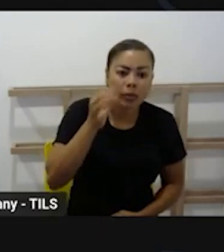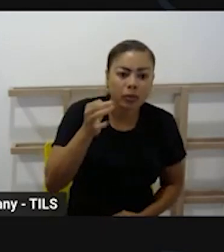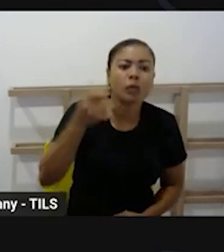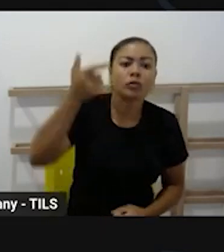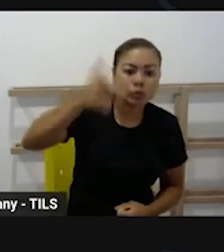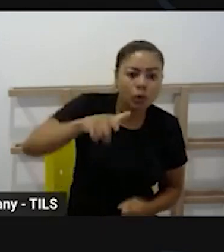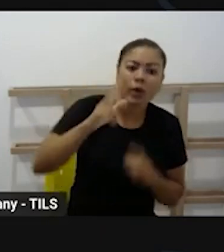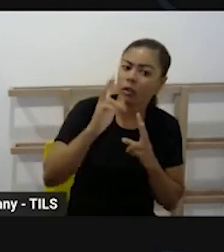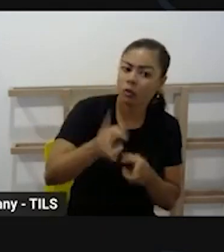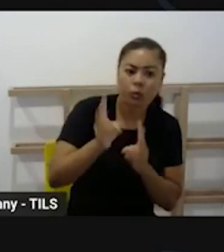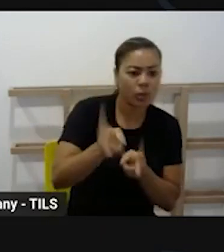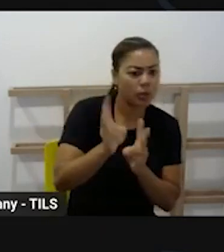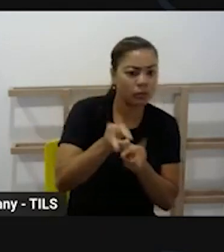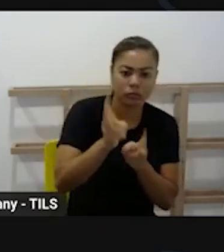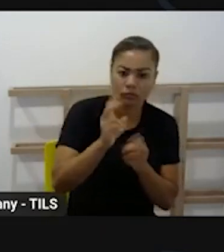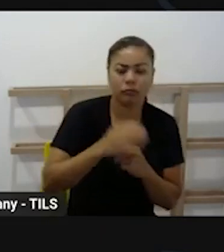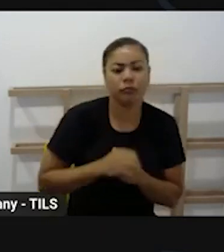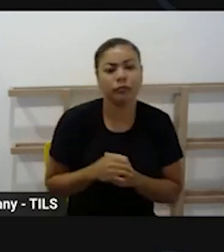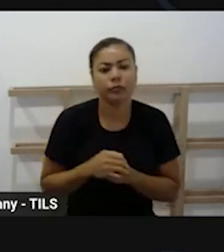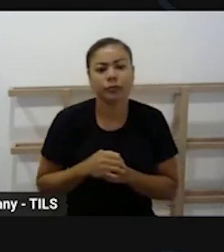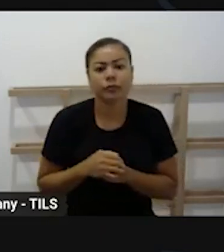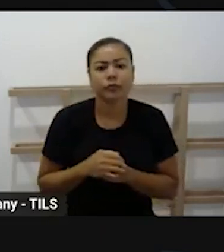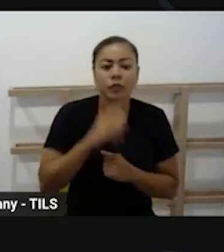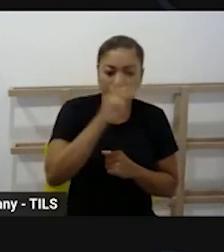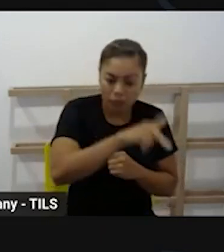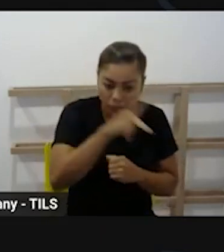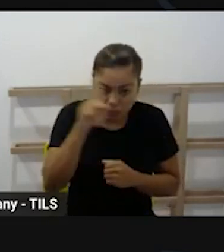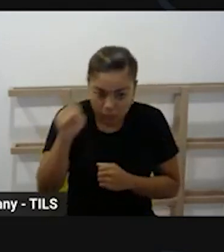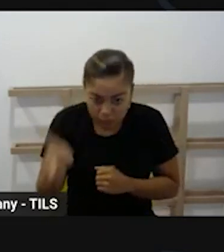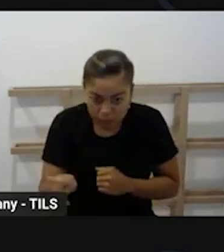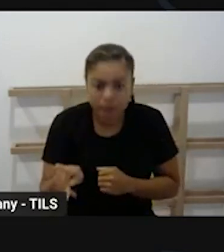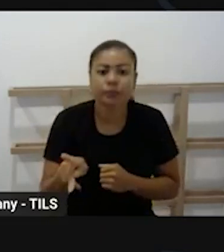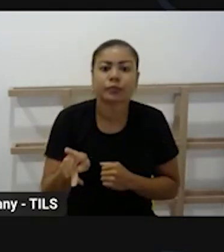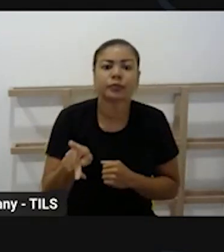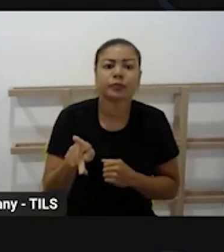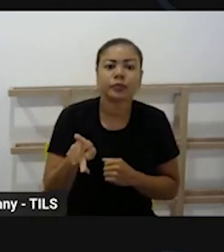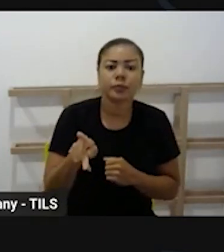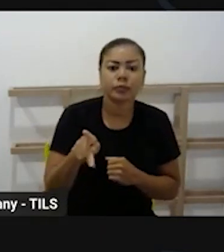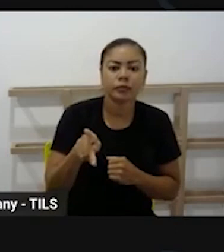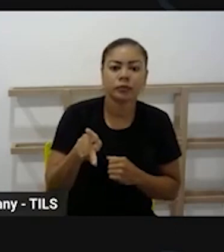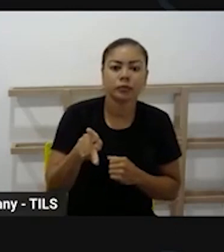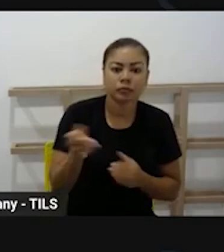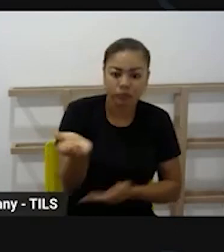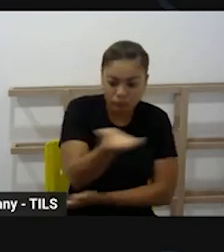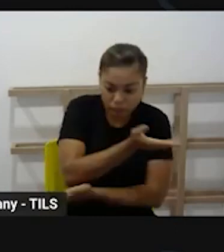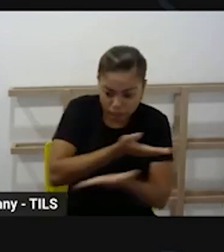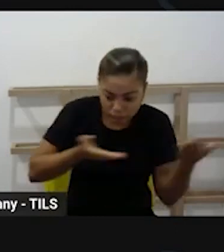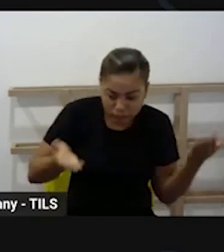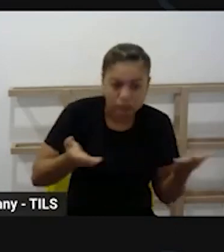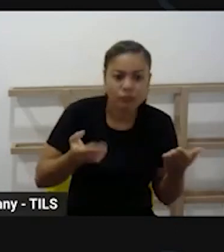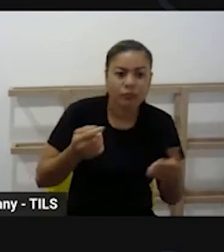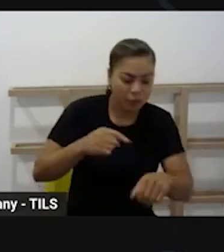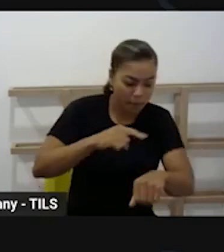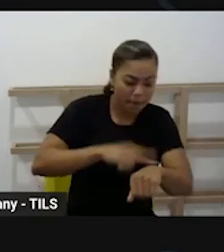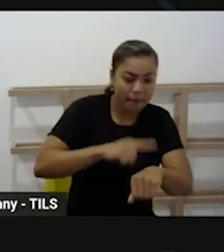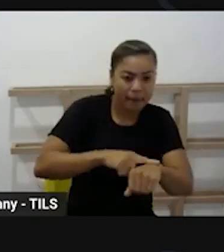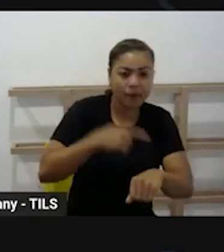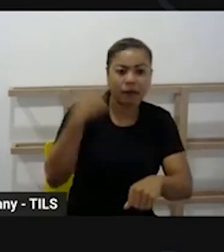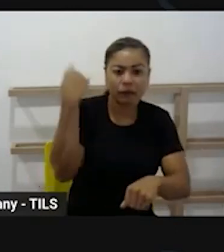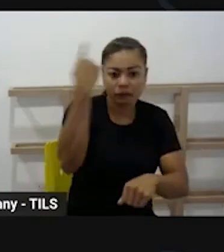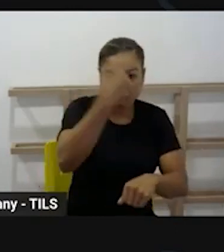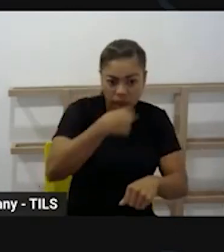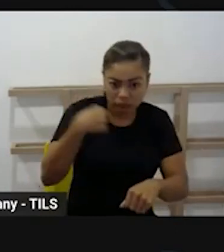essa ressalva que os professores continuam né? com a interação e mediação de treze horas aulas com as crianças